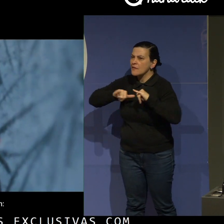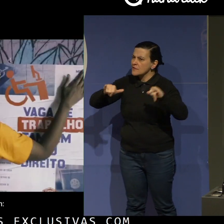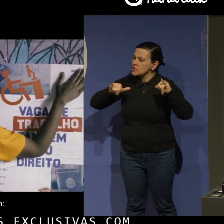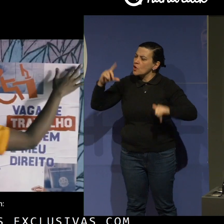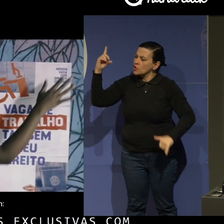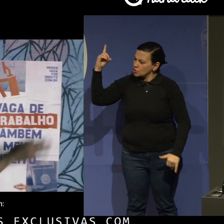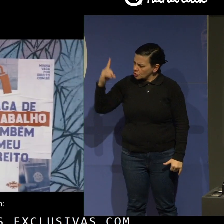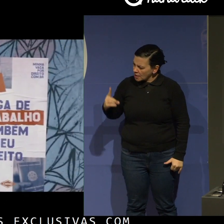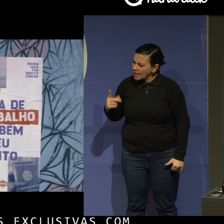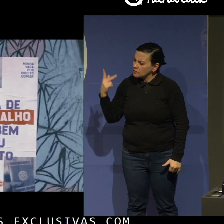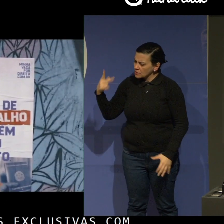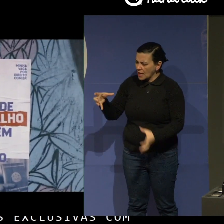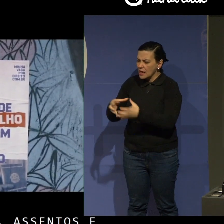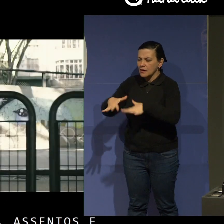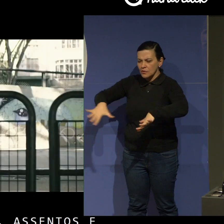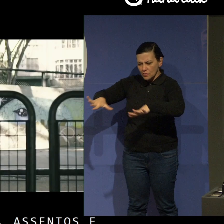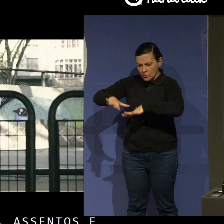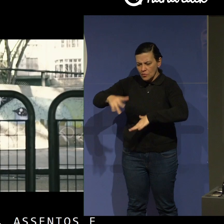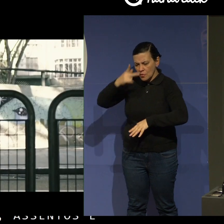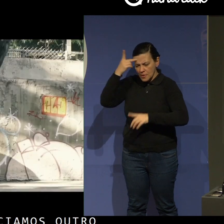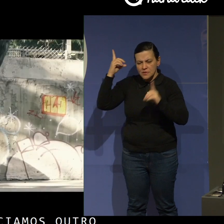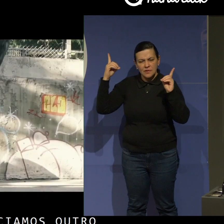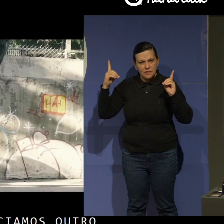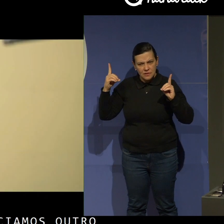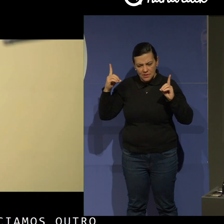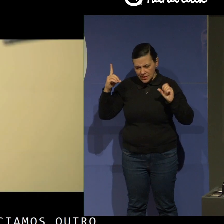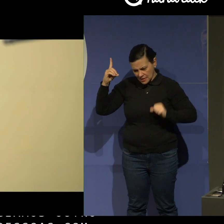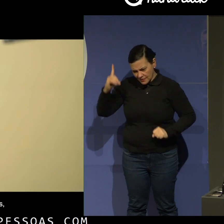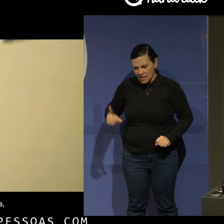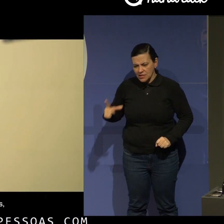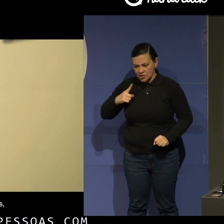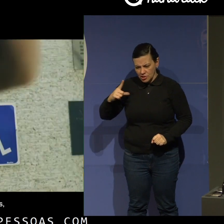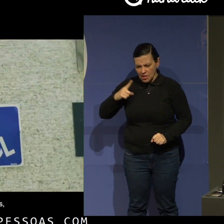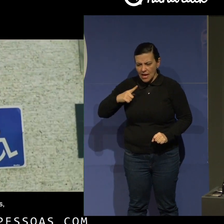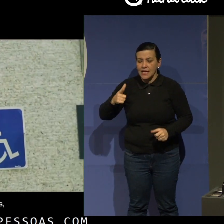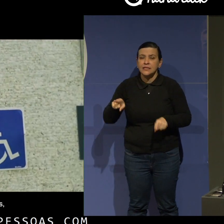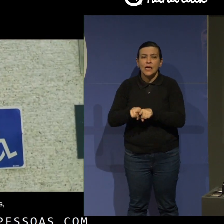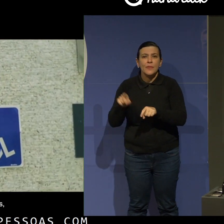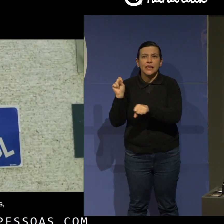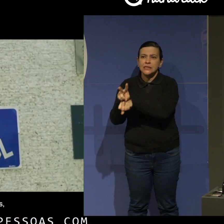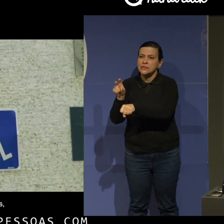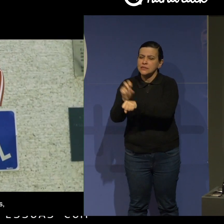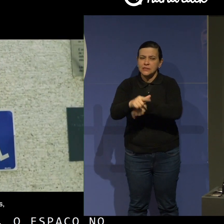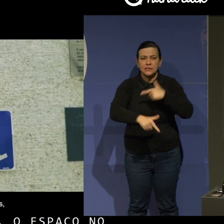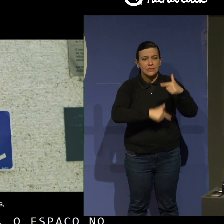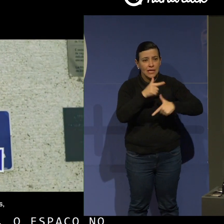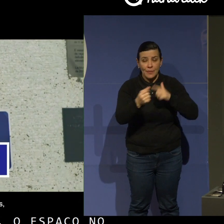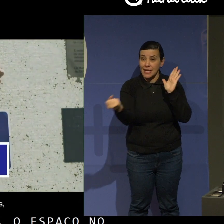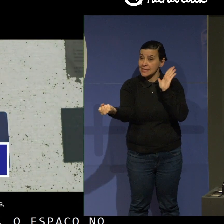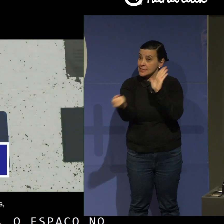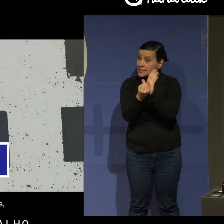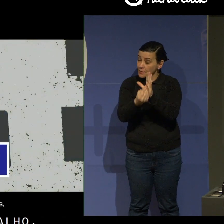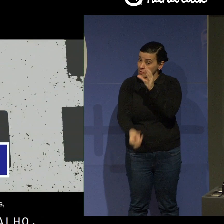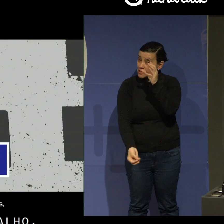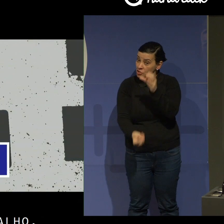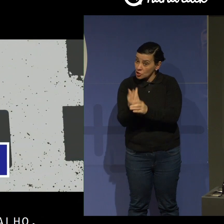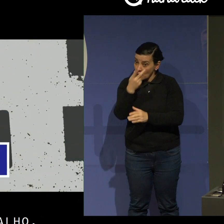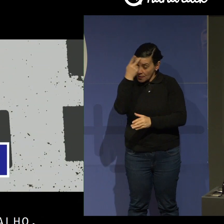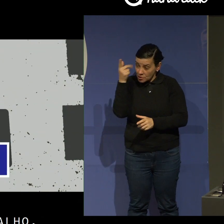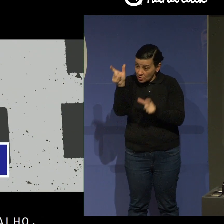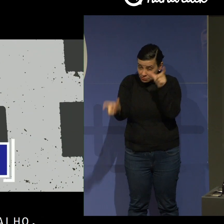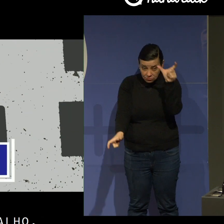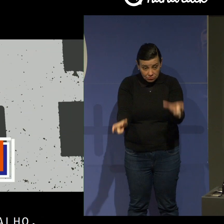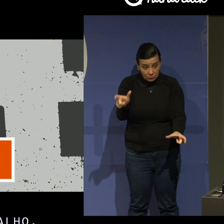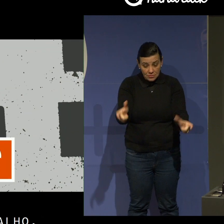deficiência têm, o espaço no mercado de trabalho. Redesenhamos os símbolos que representam essas pessoas, mas